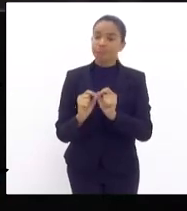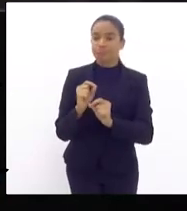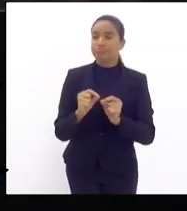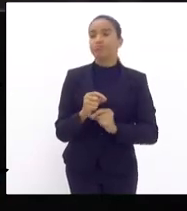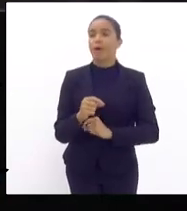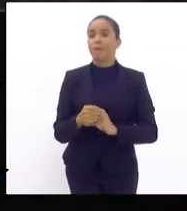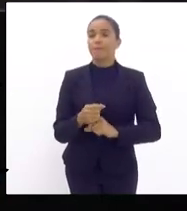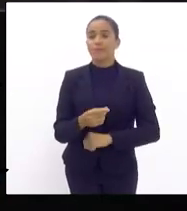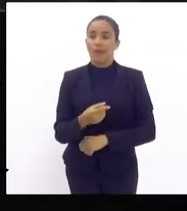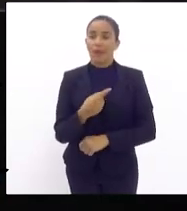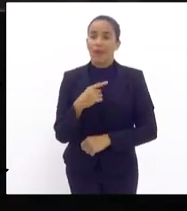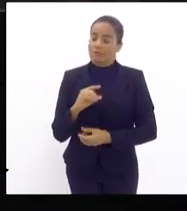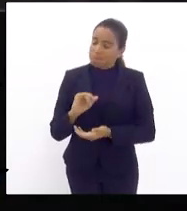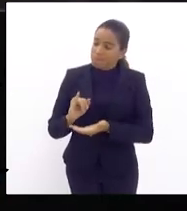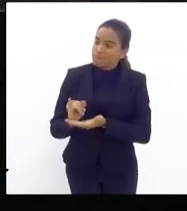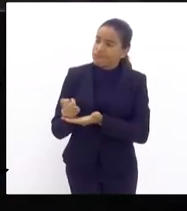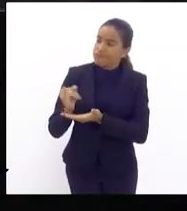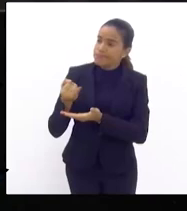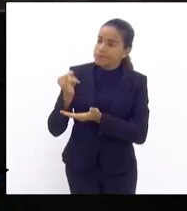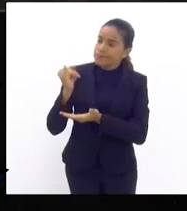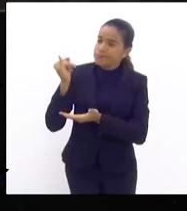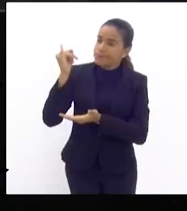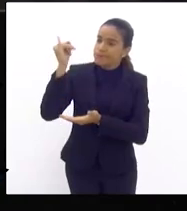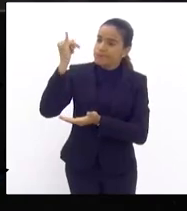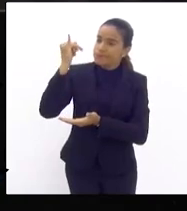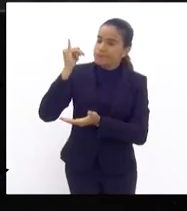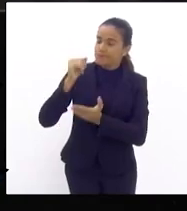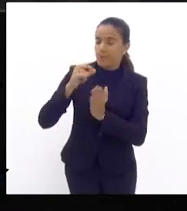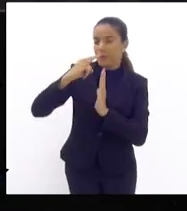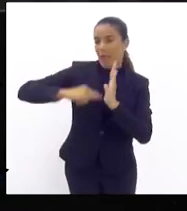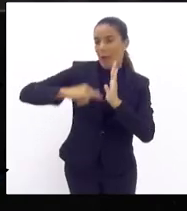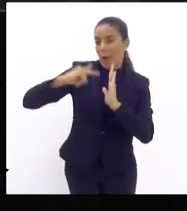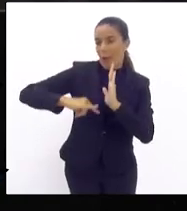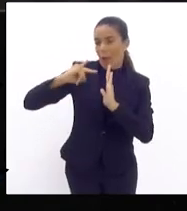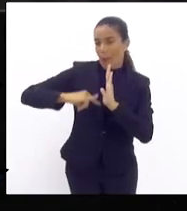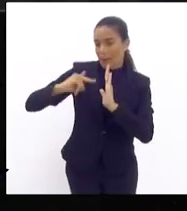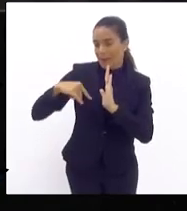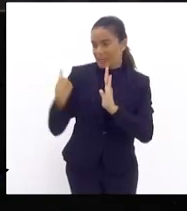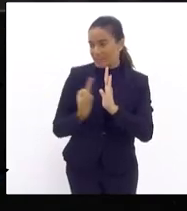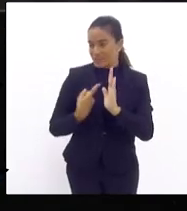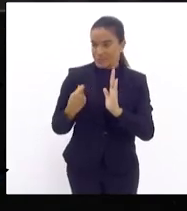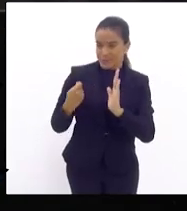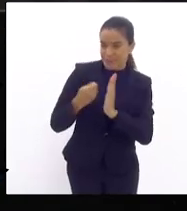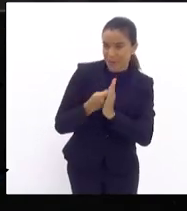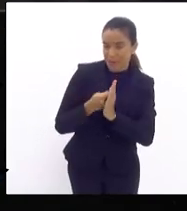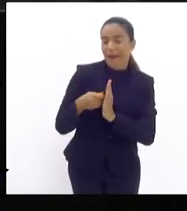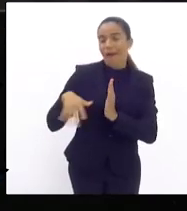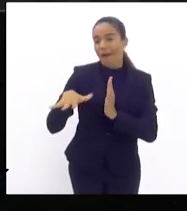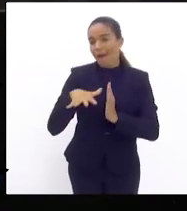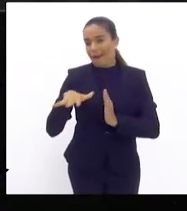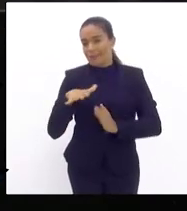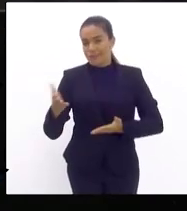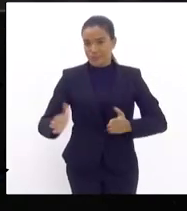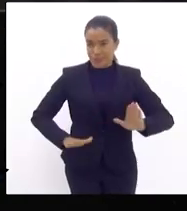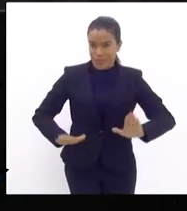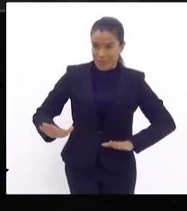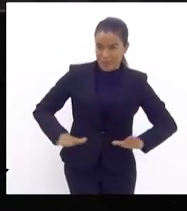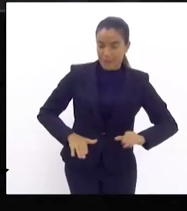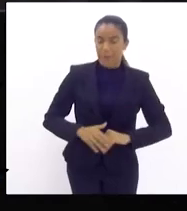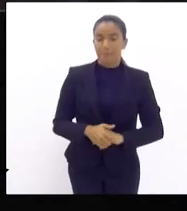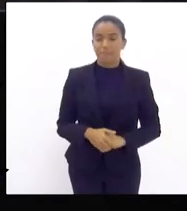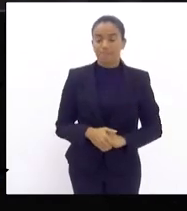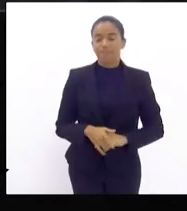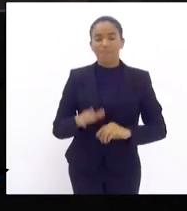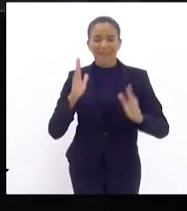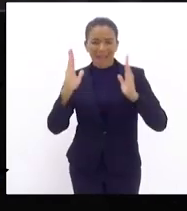tarifa que é cobrada do consumidor de água e esgoto naquela região de Jacarepaguá na época o